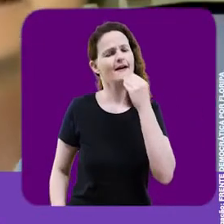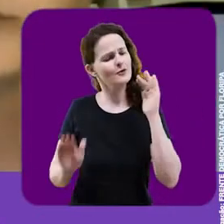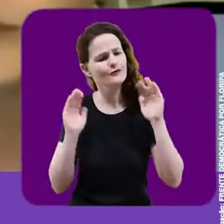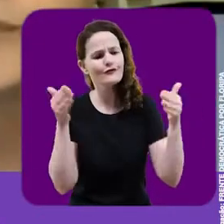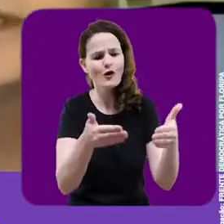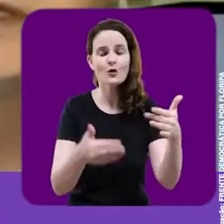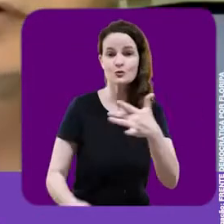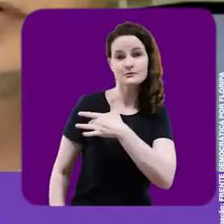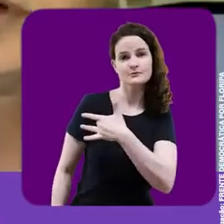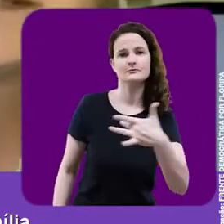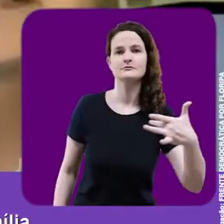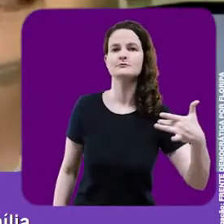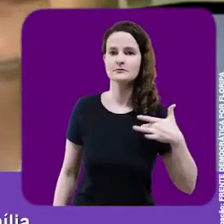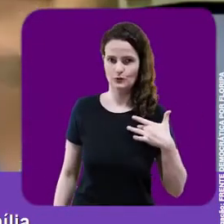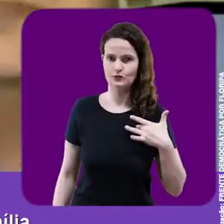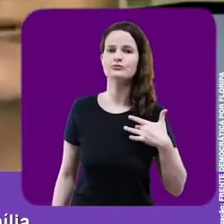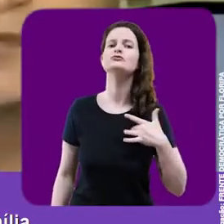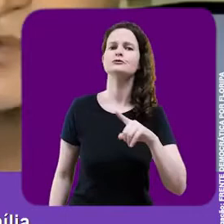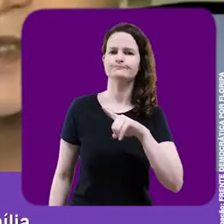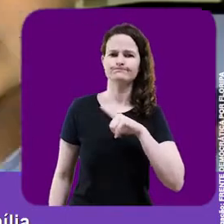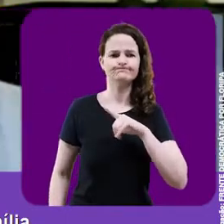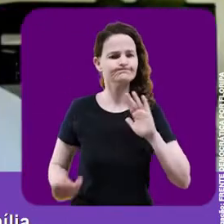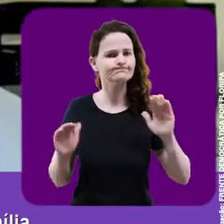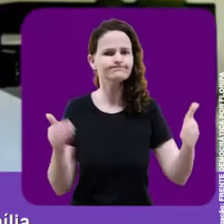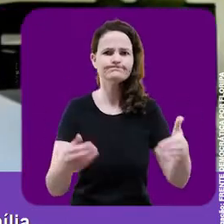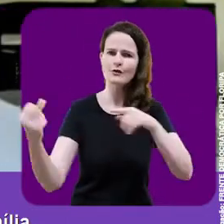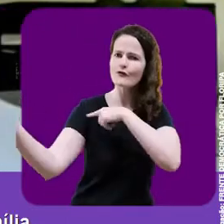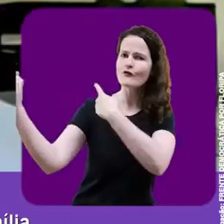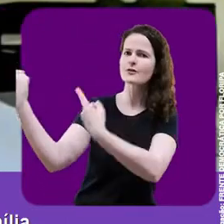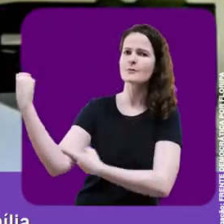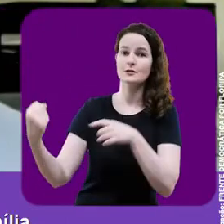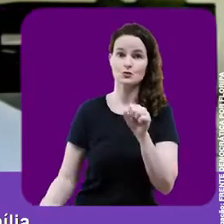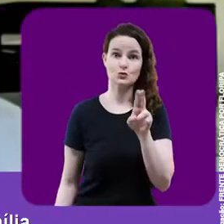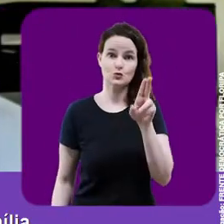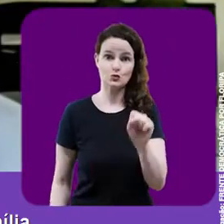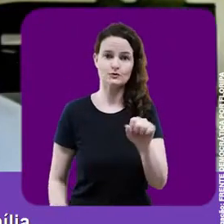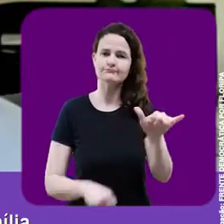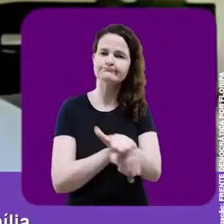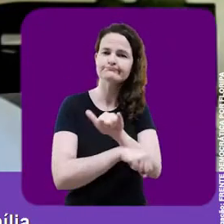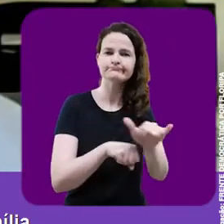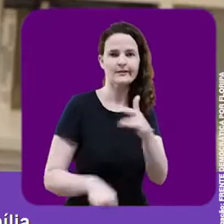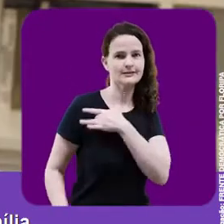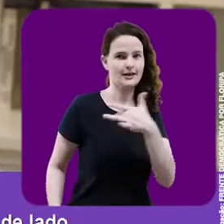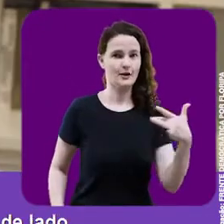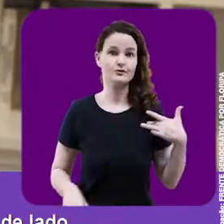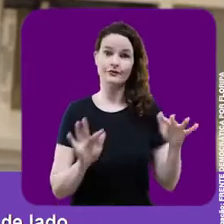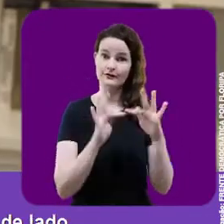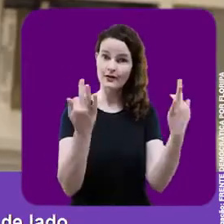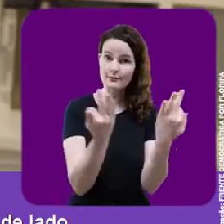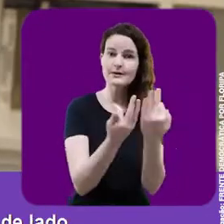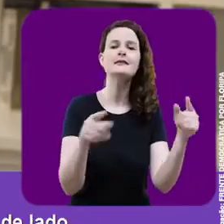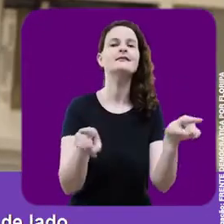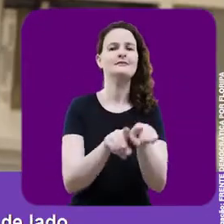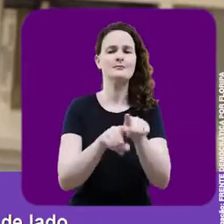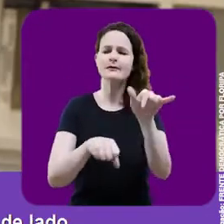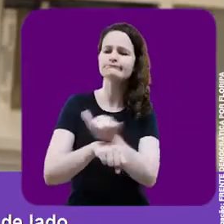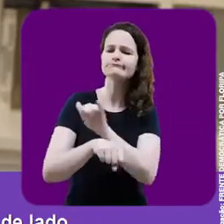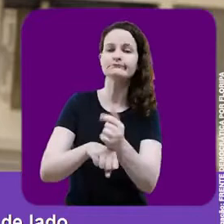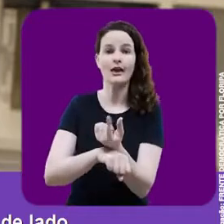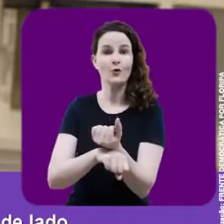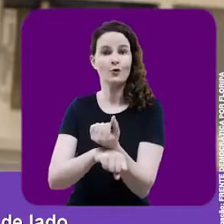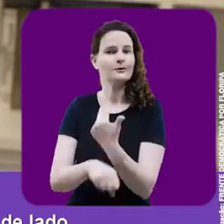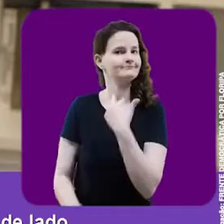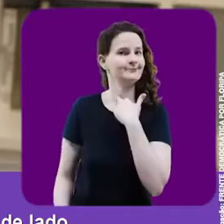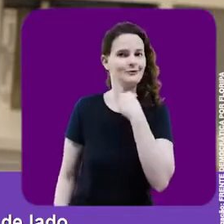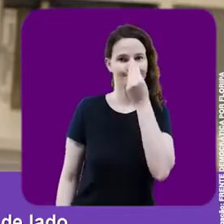questão da saúde. Nós reforçaremos o SUS e a estratégia de saúde da família. Também daremos respostas à economia,